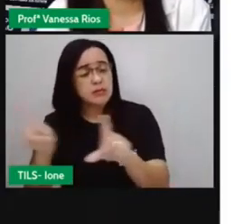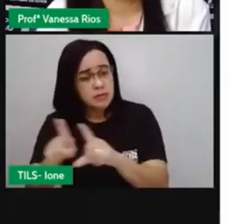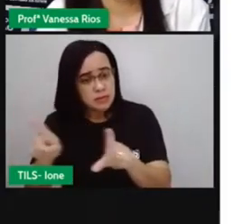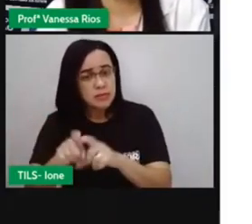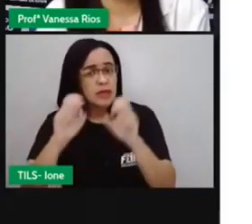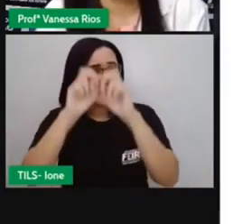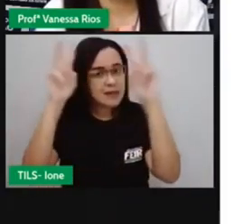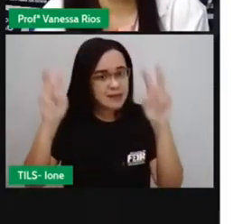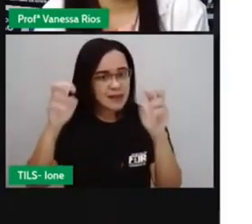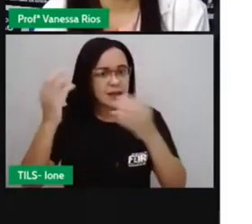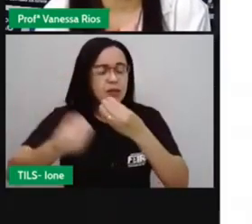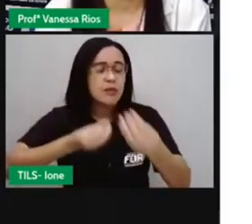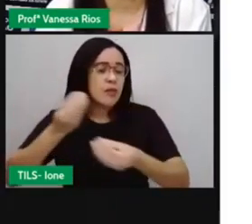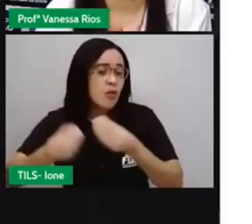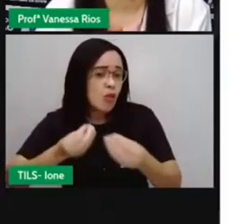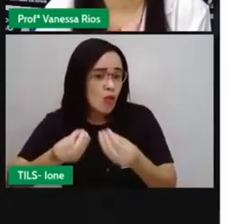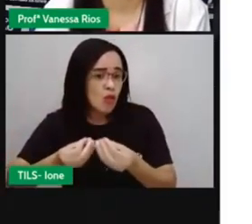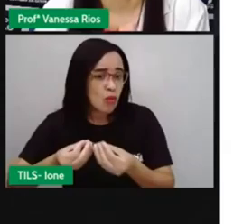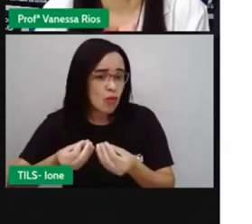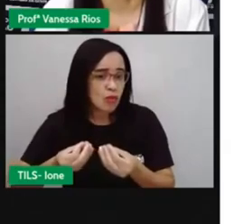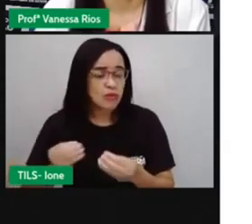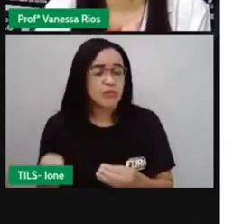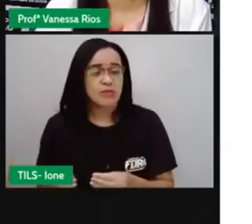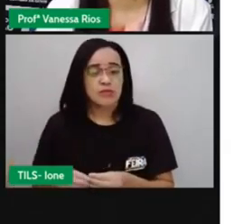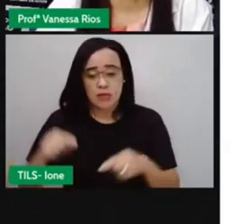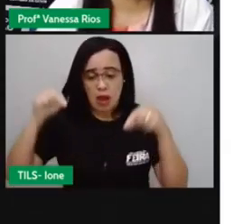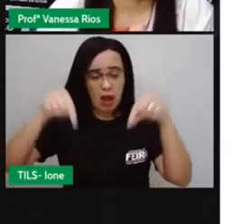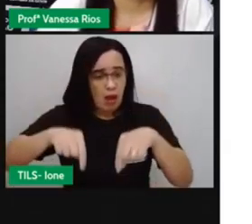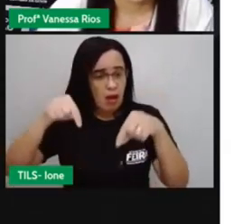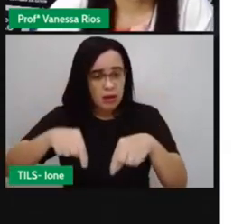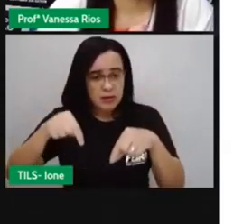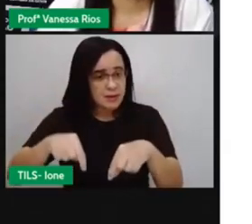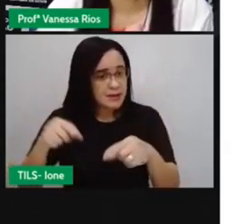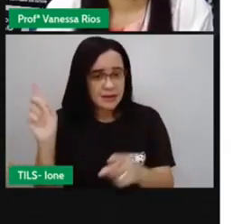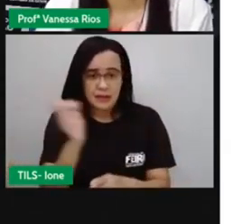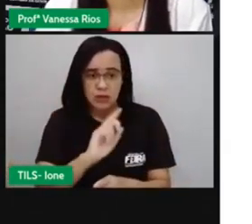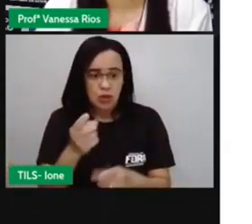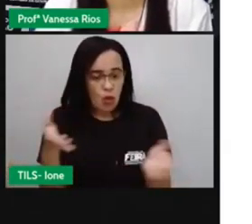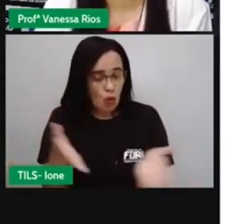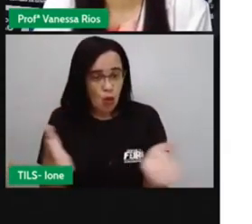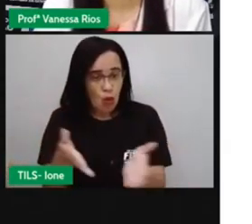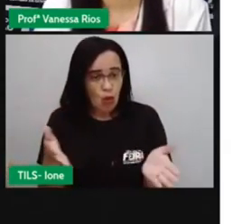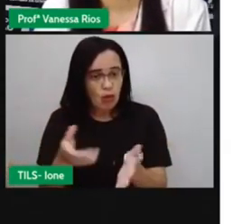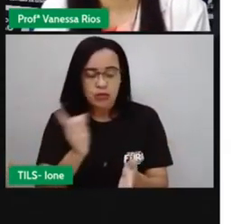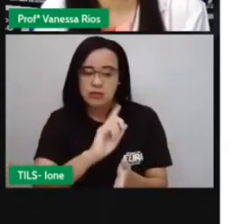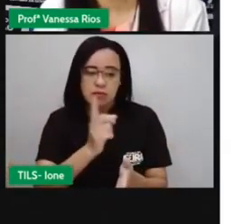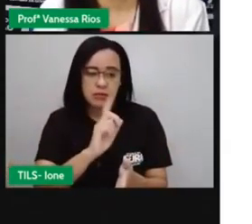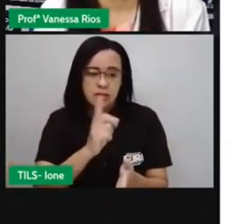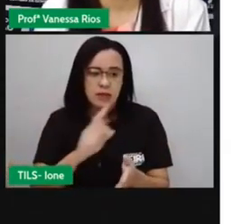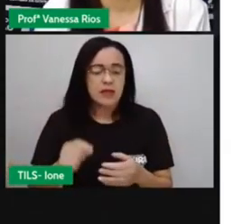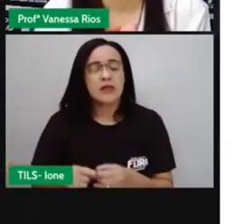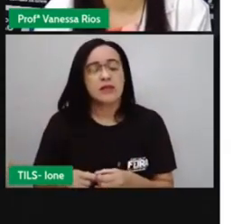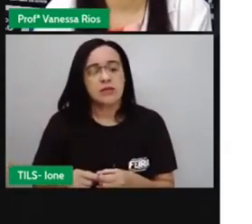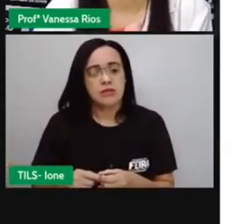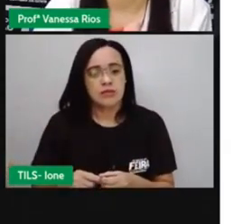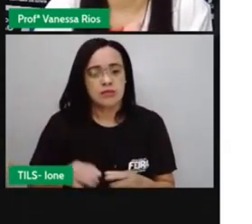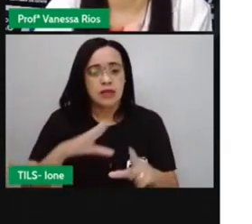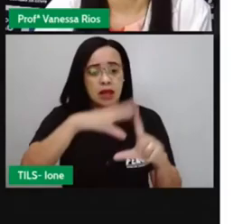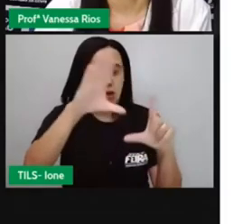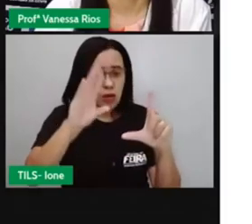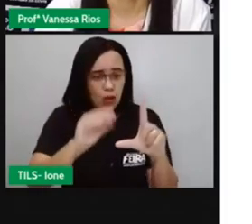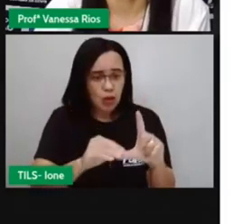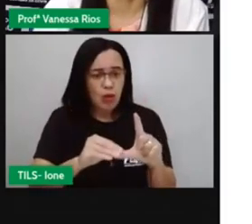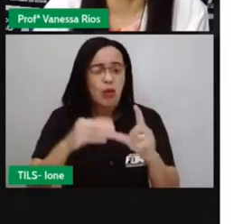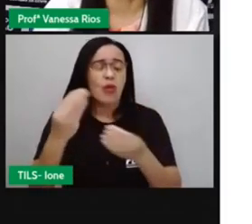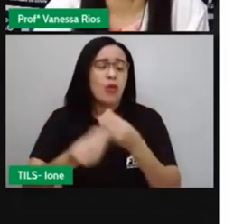tratados nos cartoons não estão presos só à atualidade. Ou os cartoons de hoje, né? Vão servir